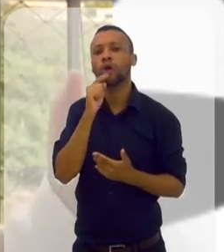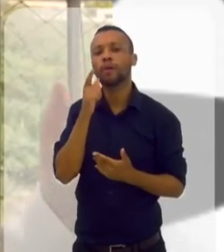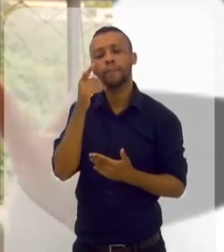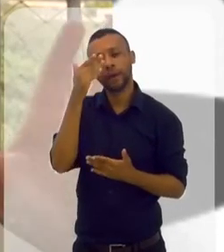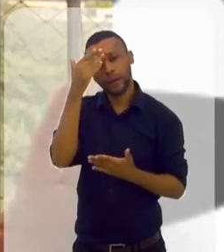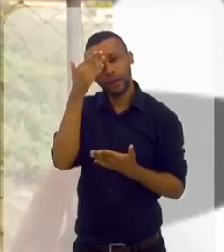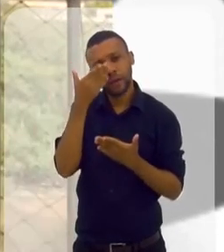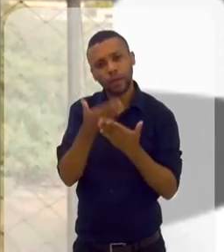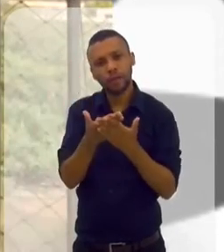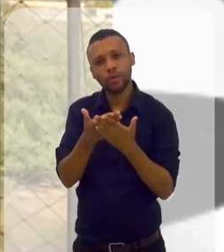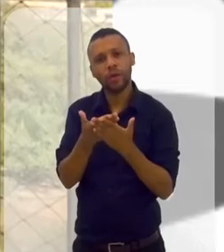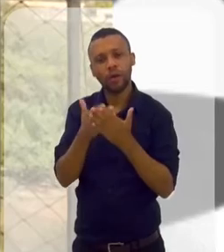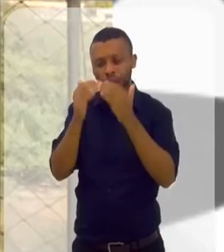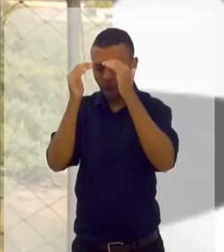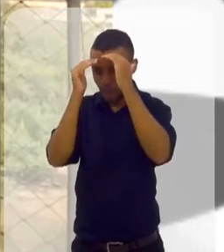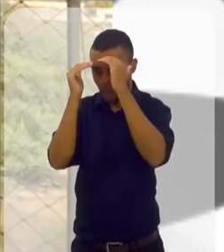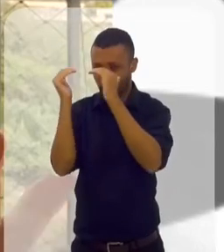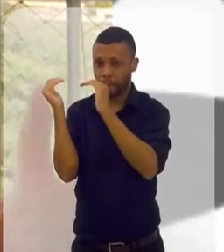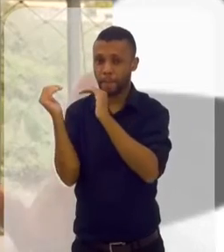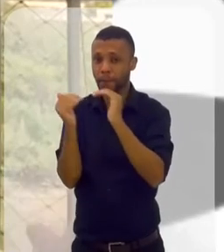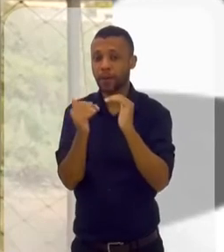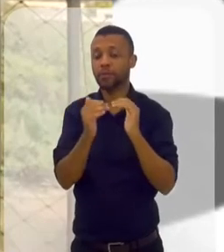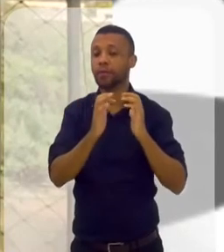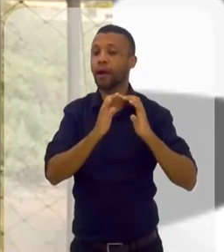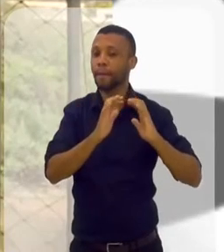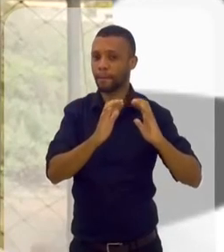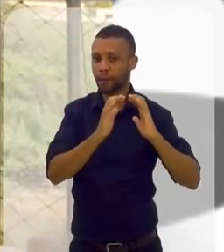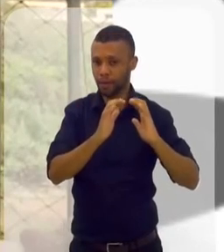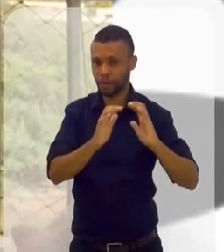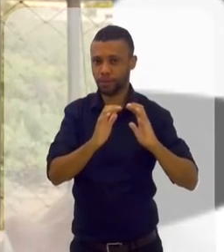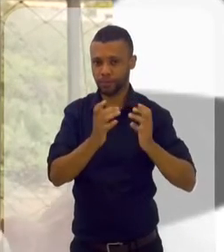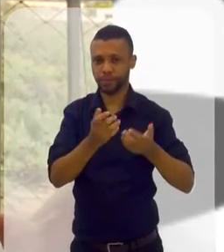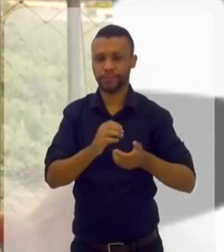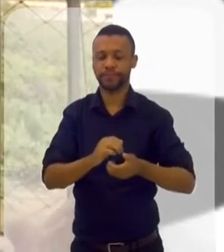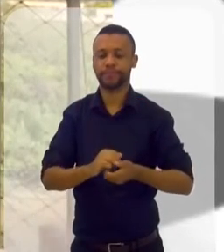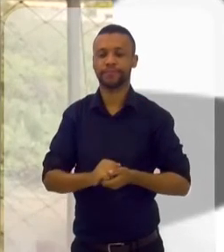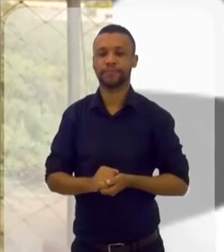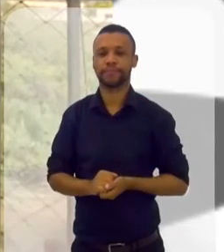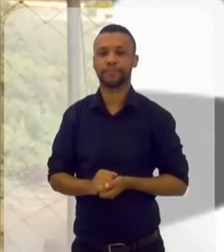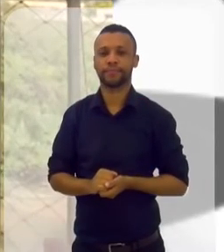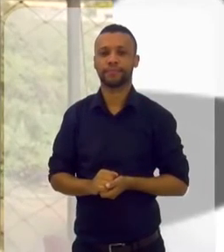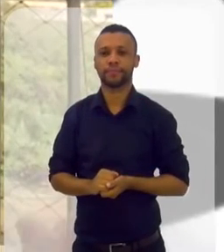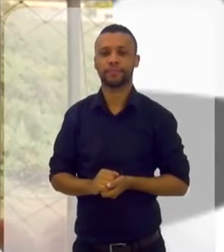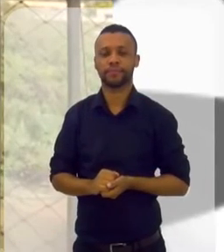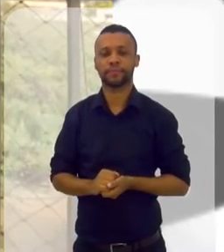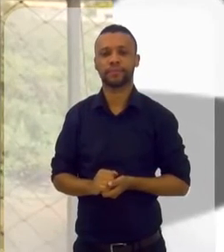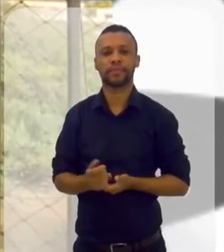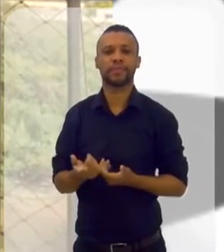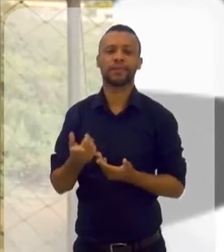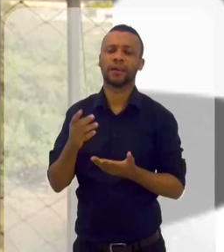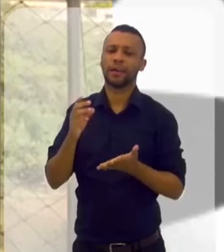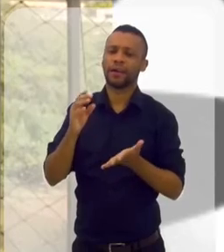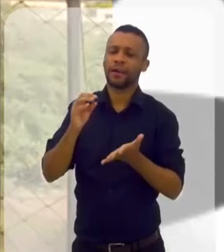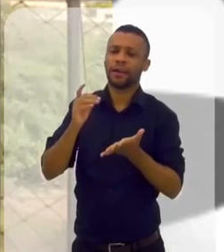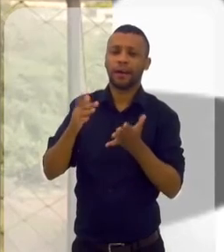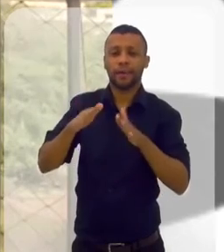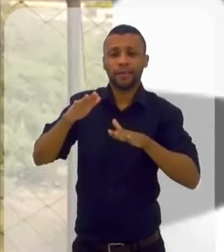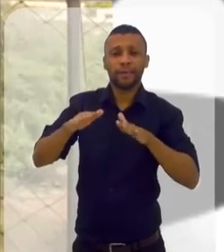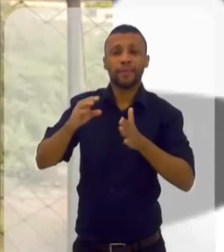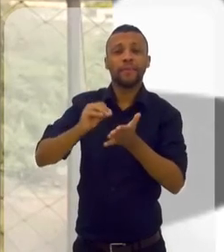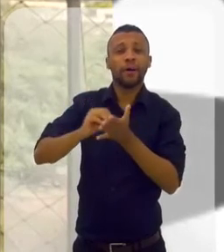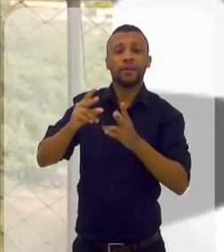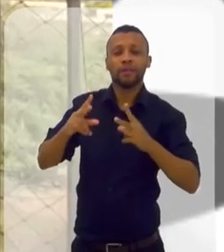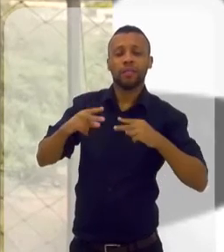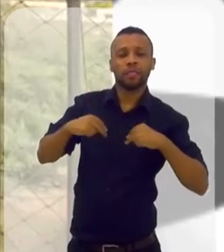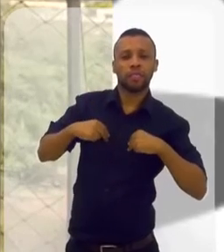crenças. Ela voltou, eu respeito o limite dela e trabalho em cima do que ela me traz. Entende? Muitas questões de não merecimento, de